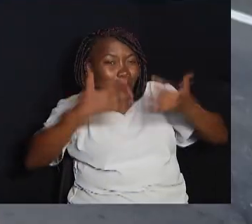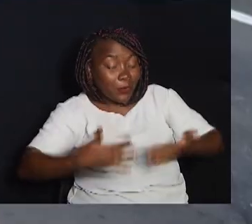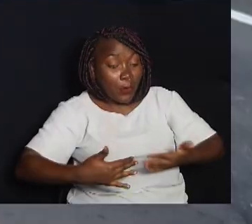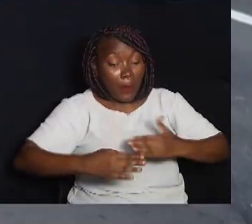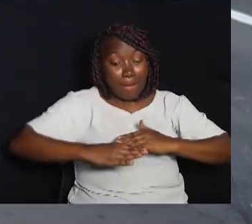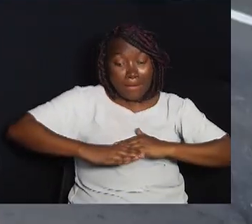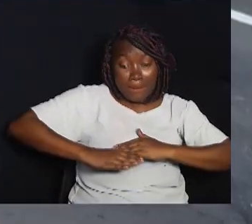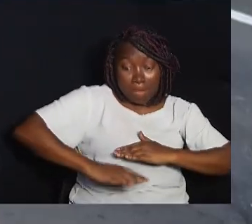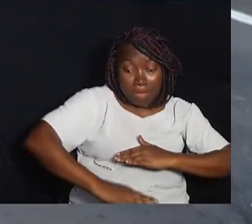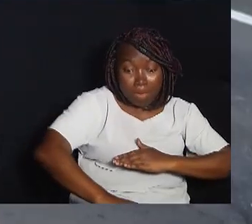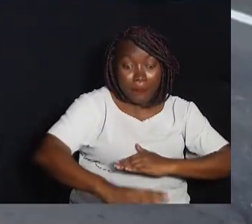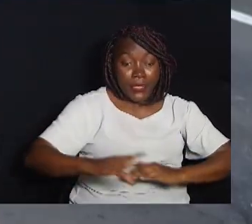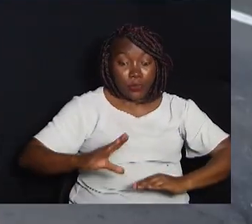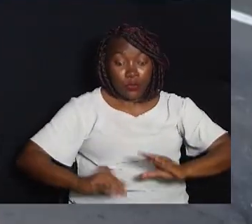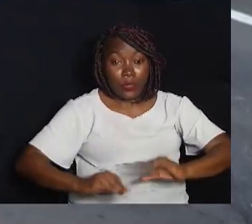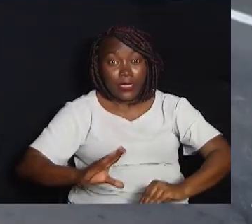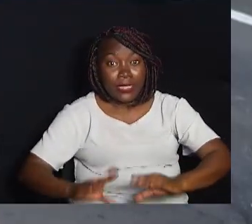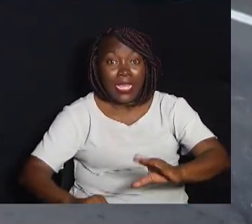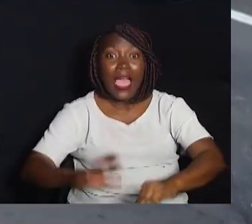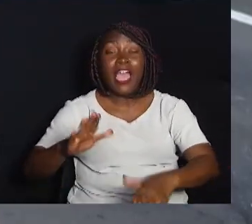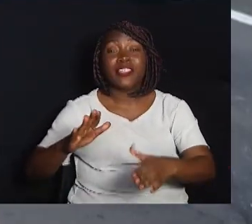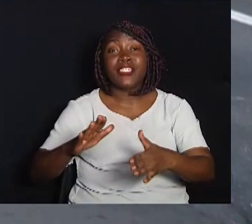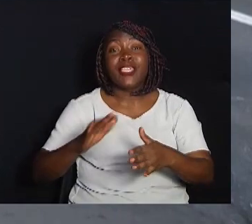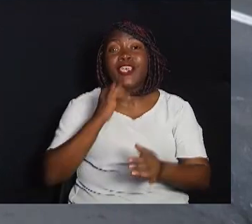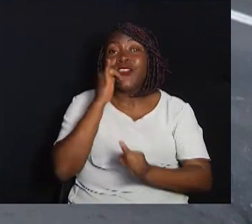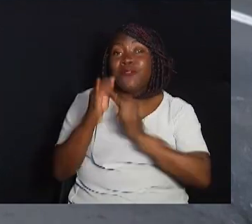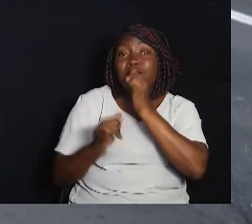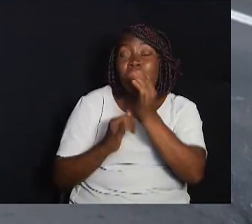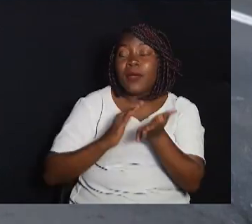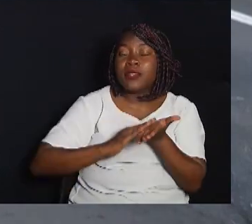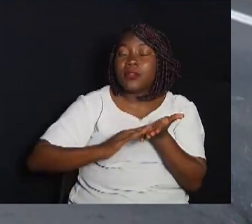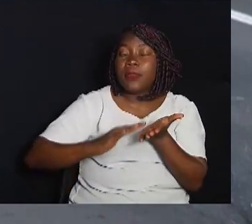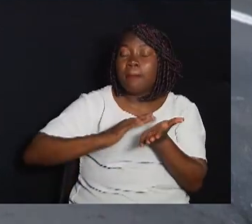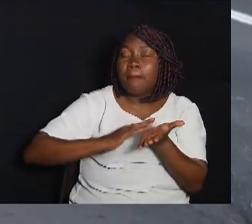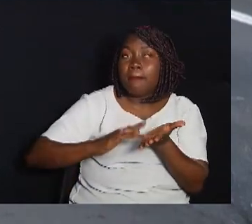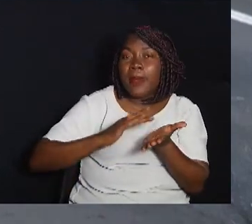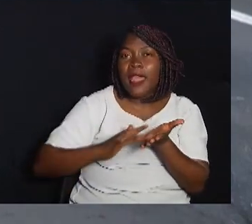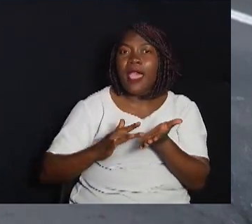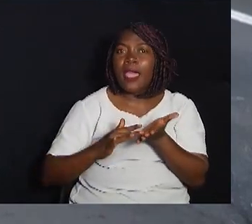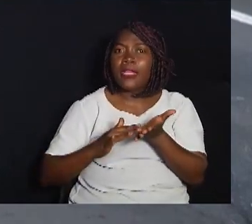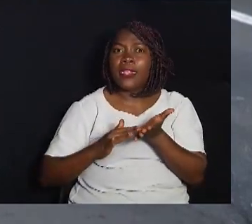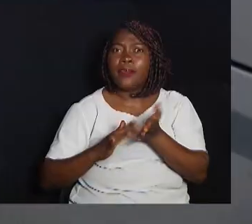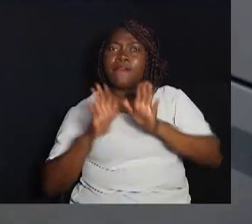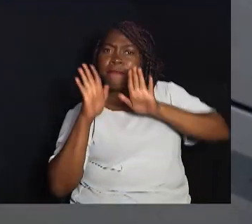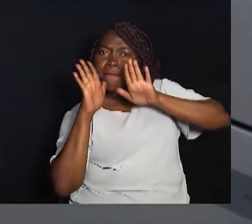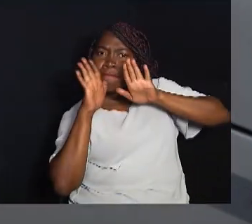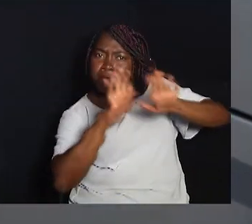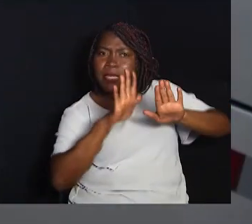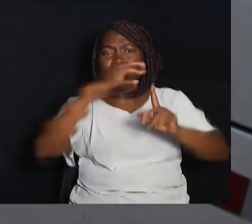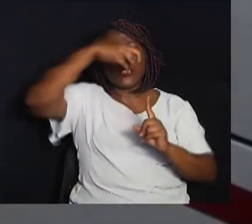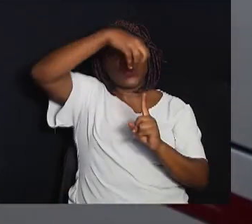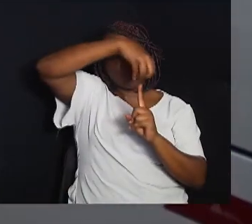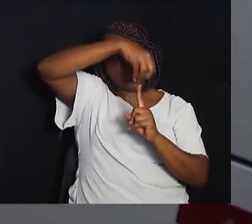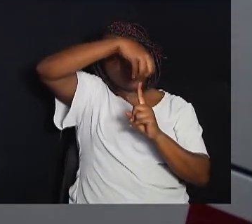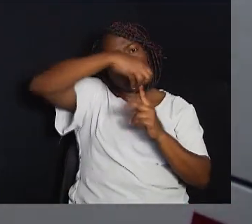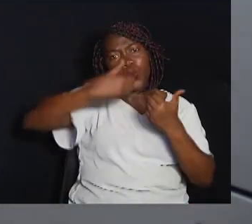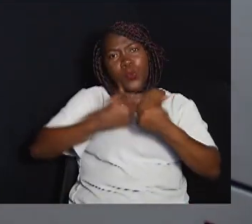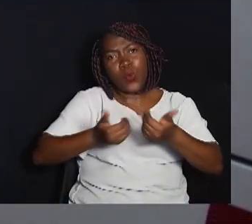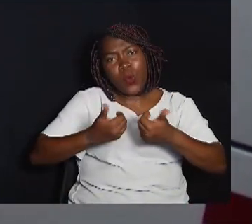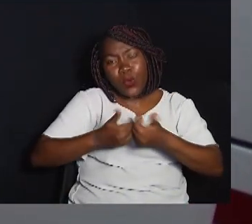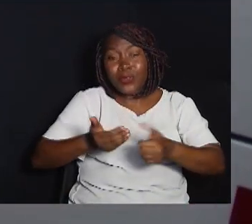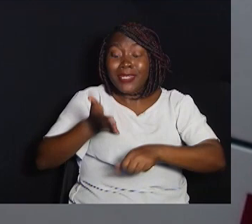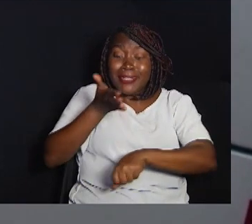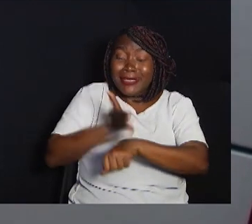as informações em braile fixadas nos pontos de ônibus O treinamento e